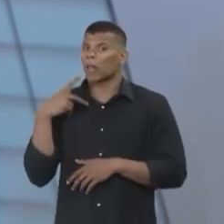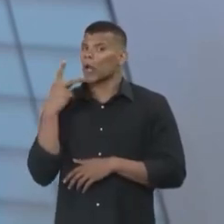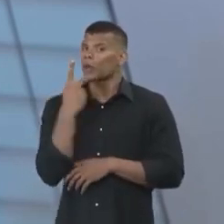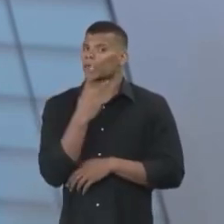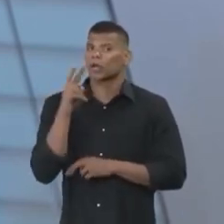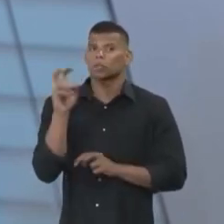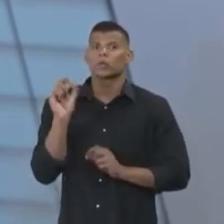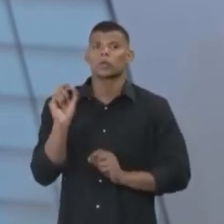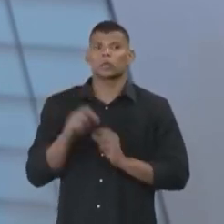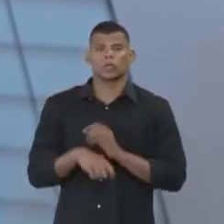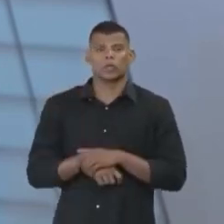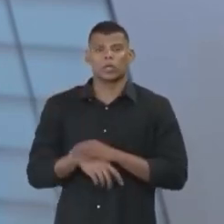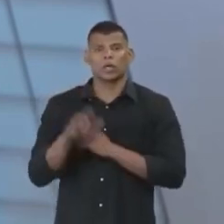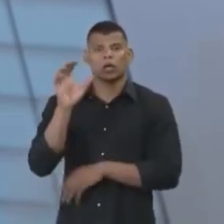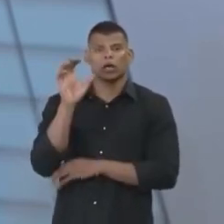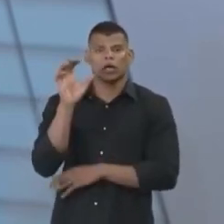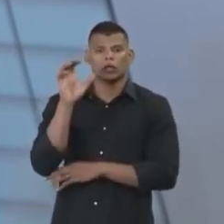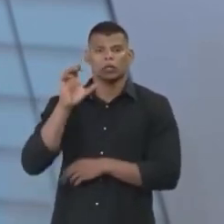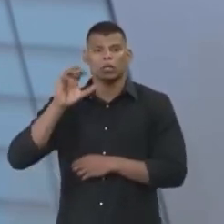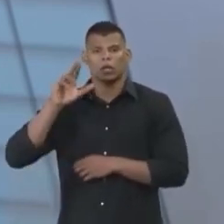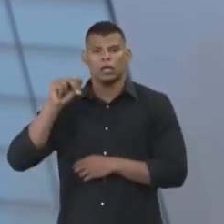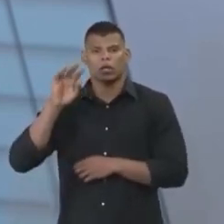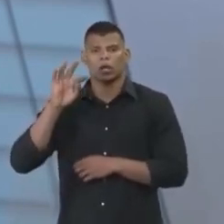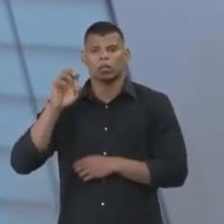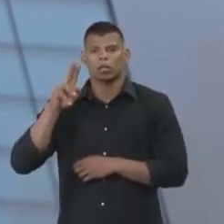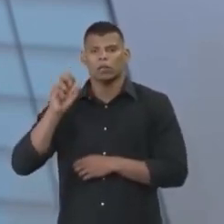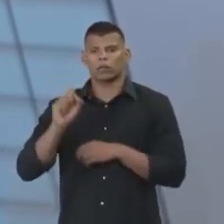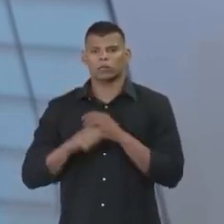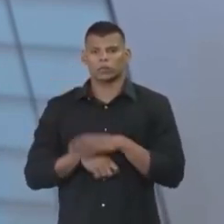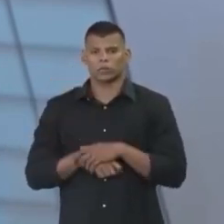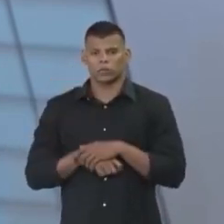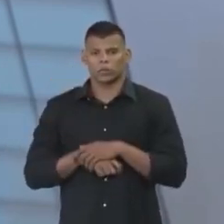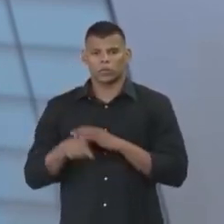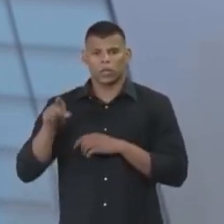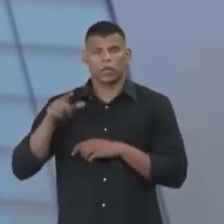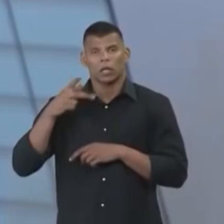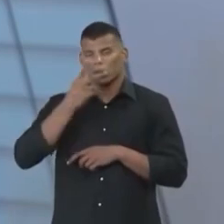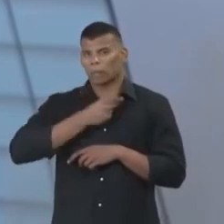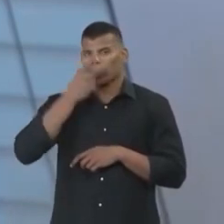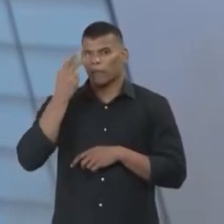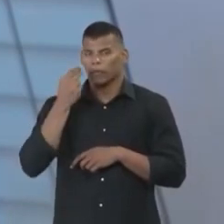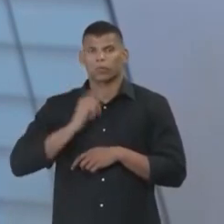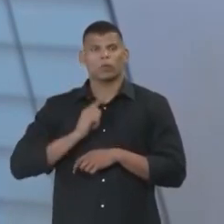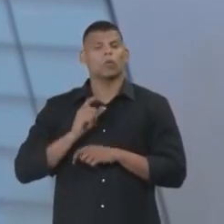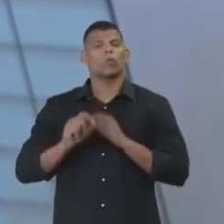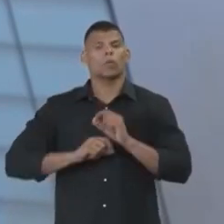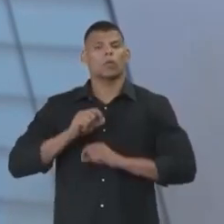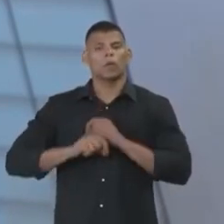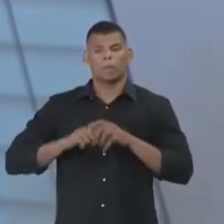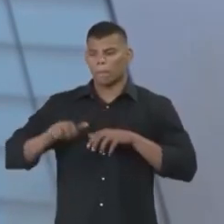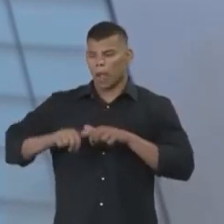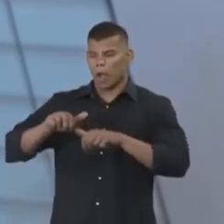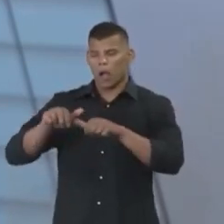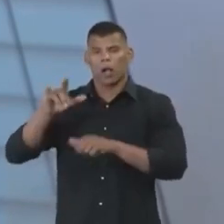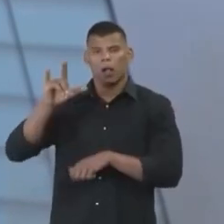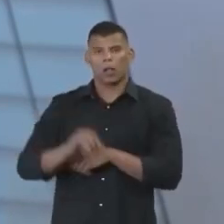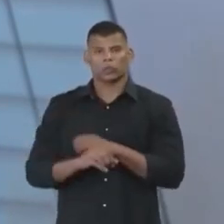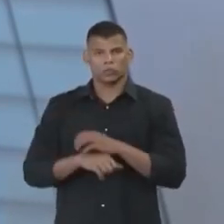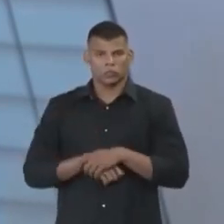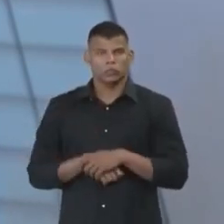tem uma política lá de Estado, da Prefeitura, de coleta de resíduos, com os catadores